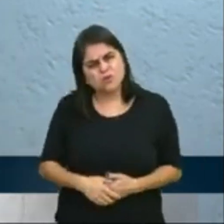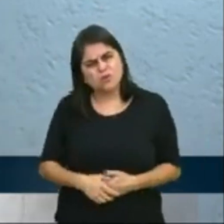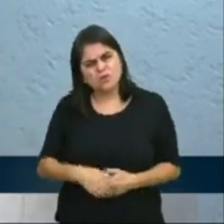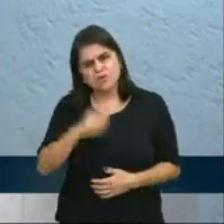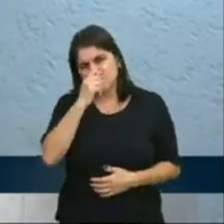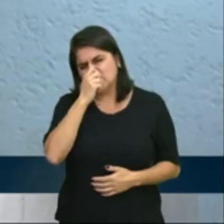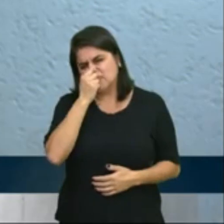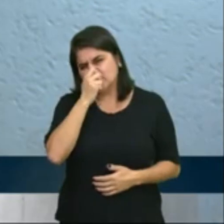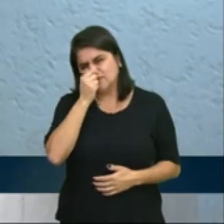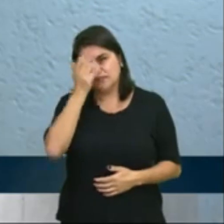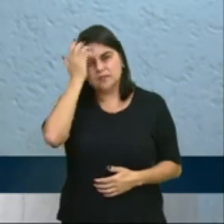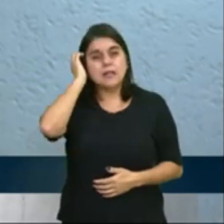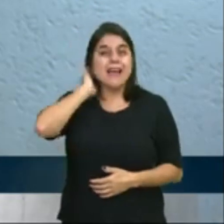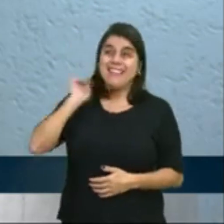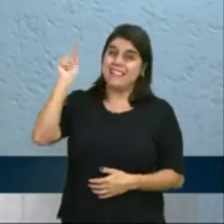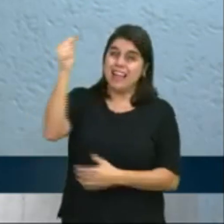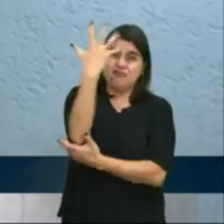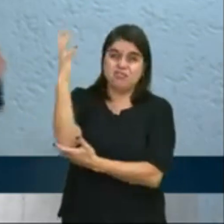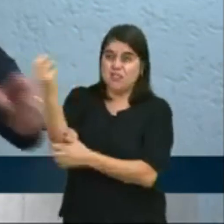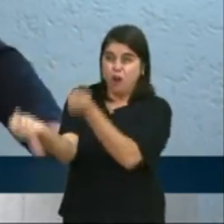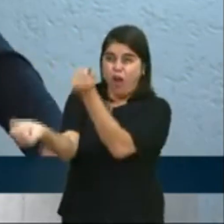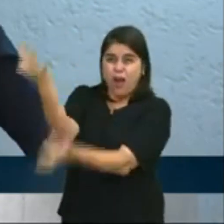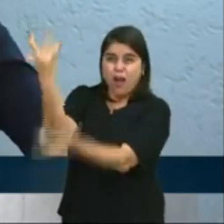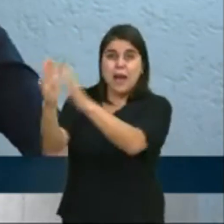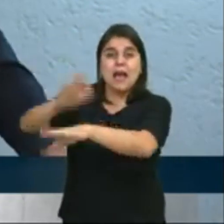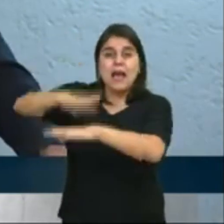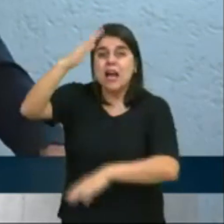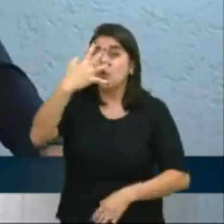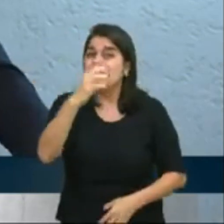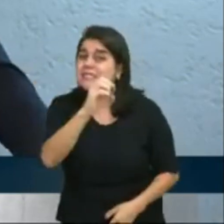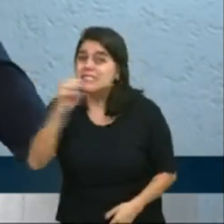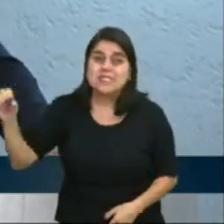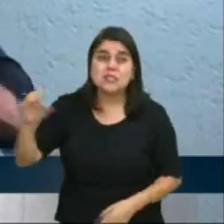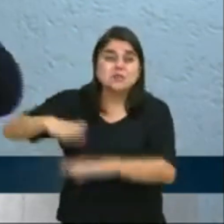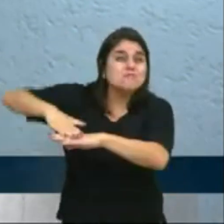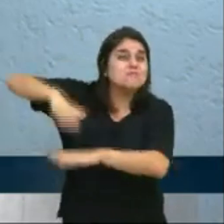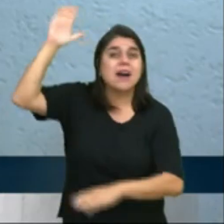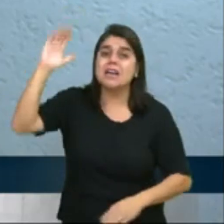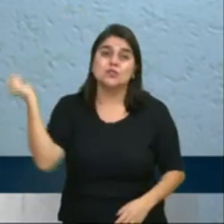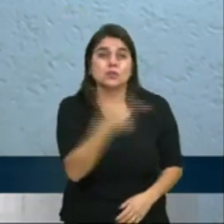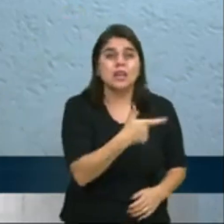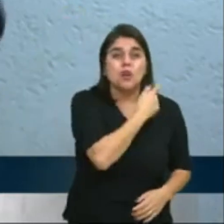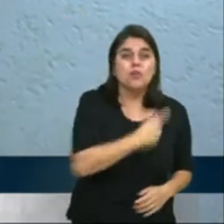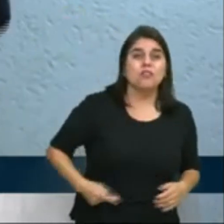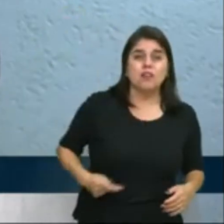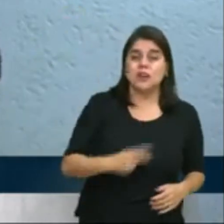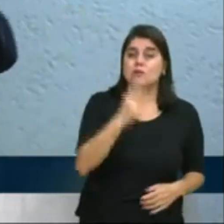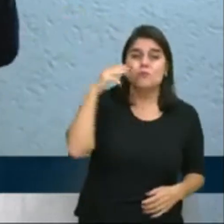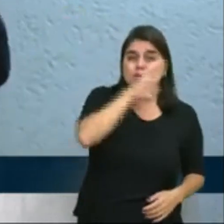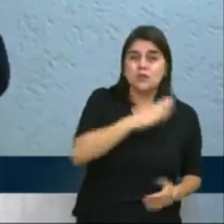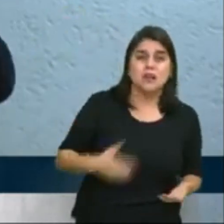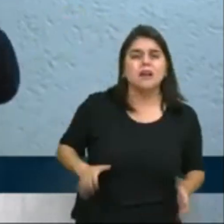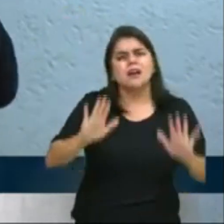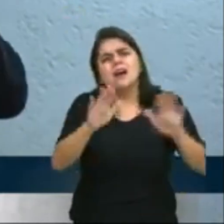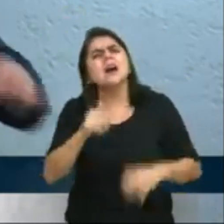O que está queimando hoje é 400% maior do que queimava no governo Bolsonaro, e aonde entrar, aonde está aquele ET